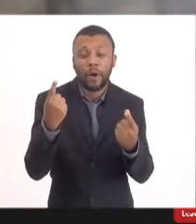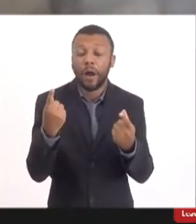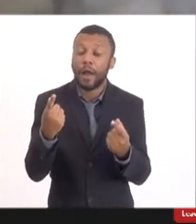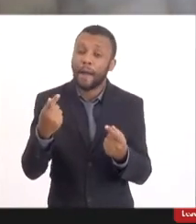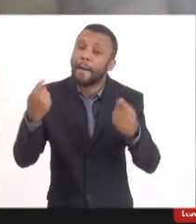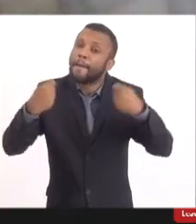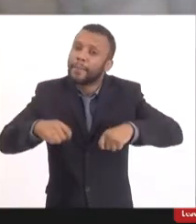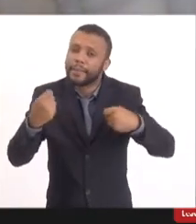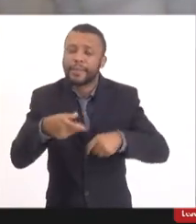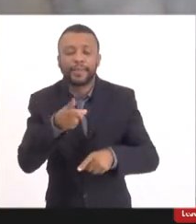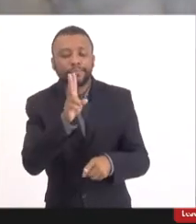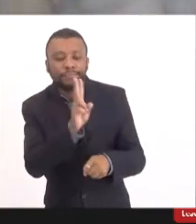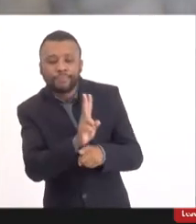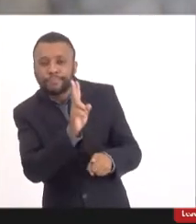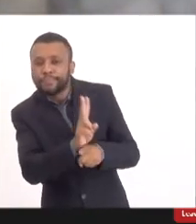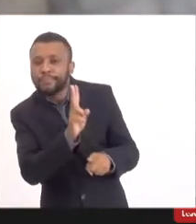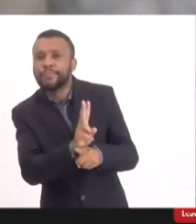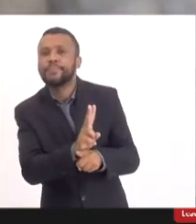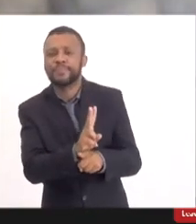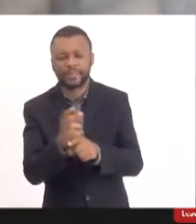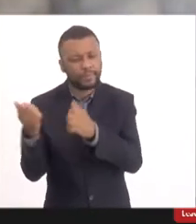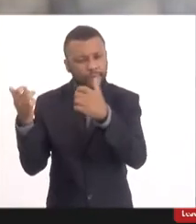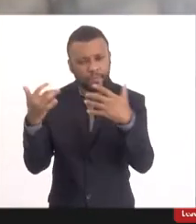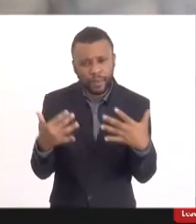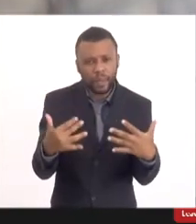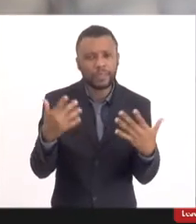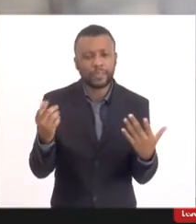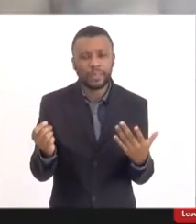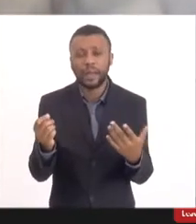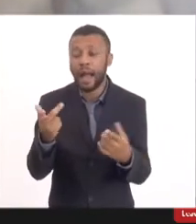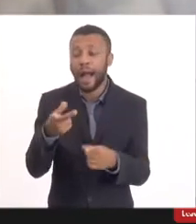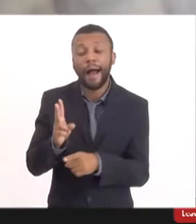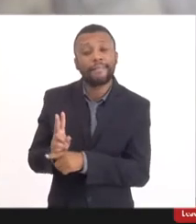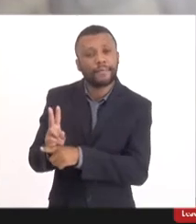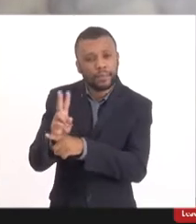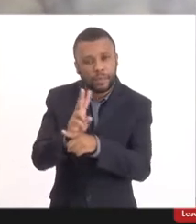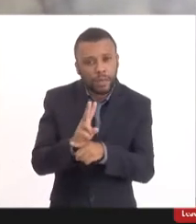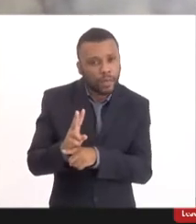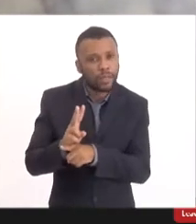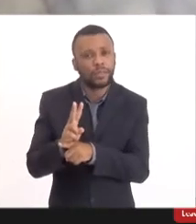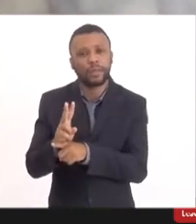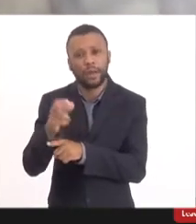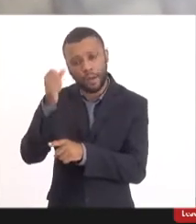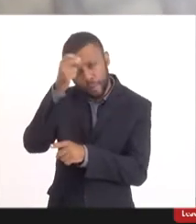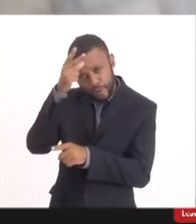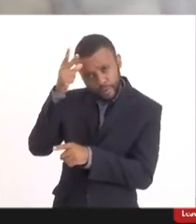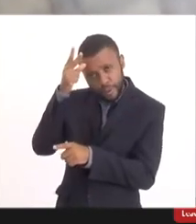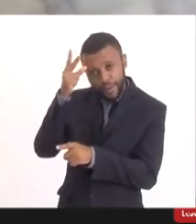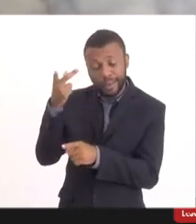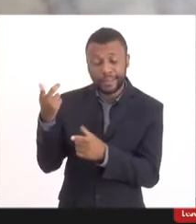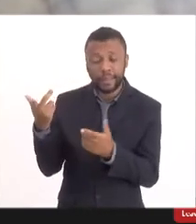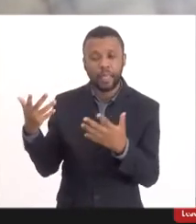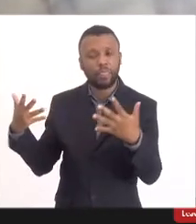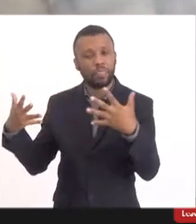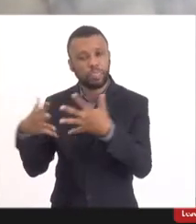questão das vigilâncias municipais estarem desestruturadas, existe uma área dos municípios que não